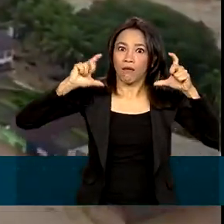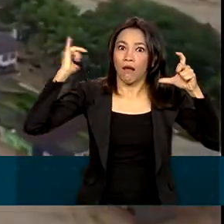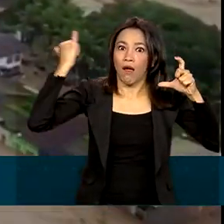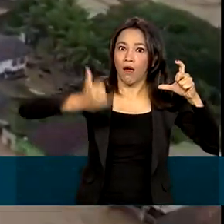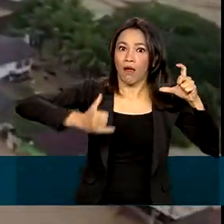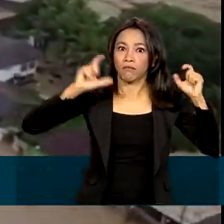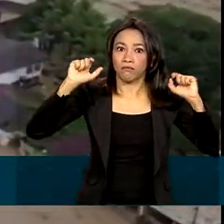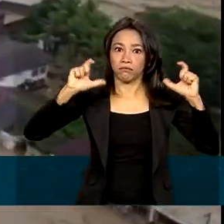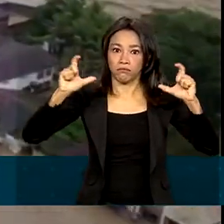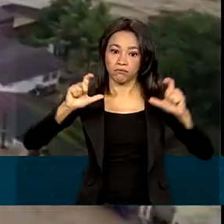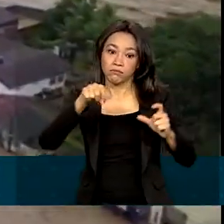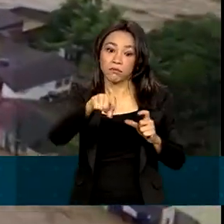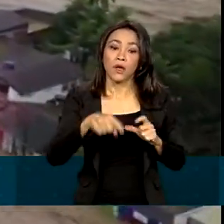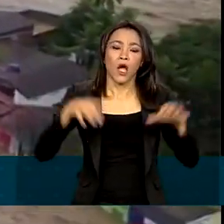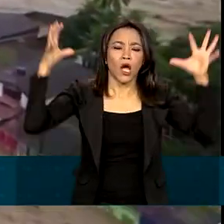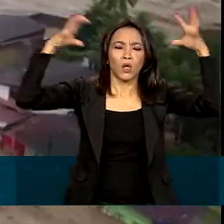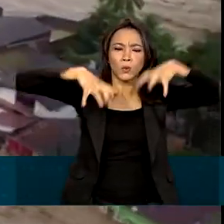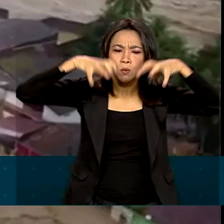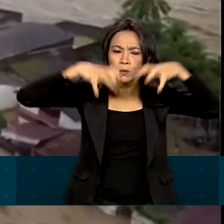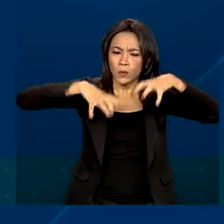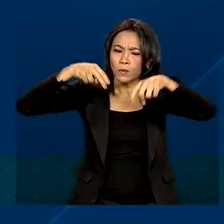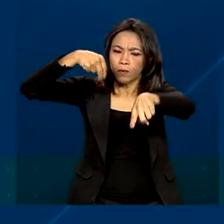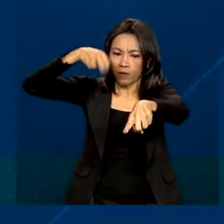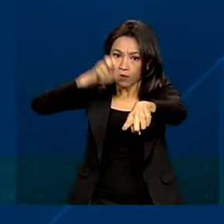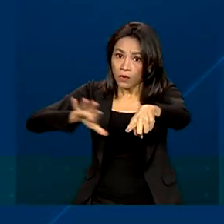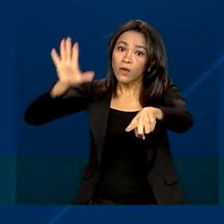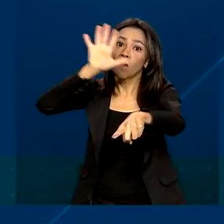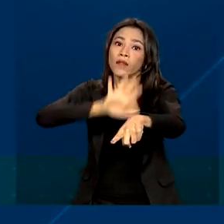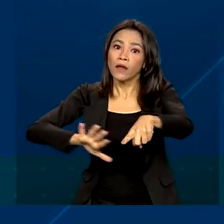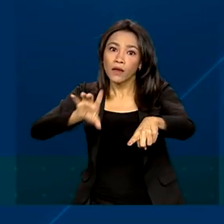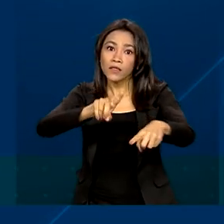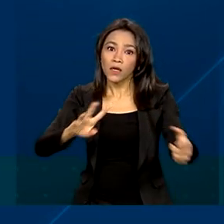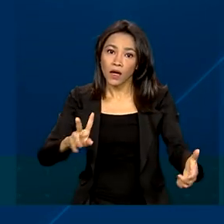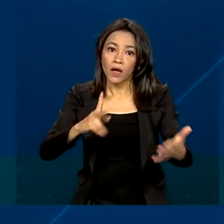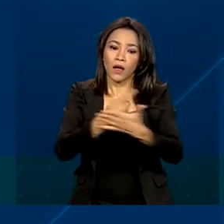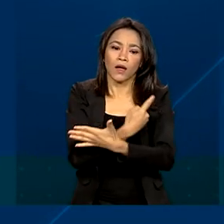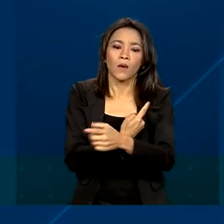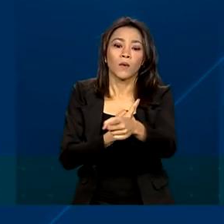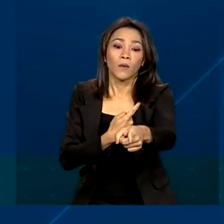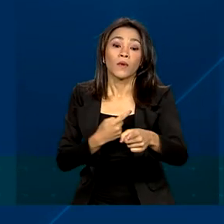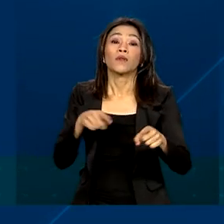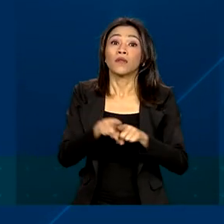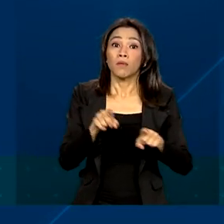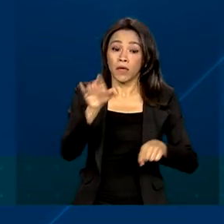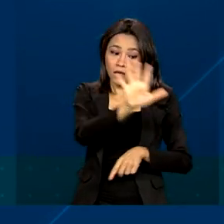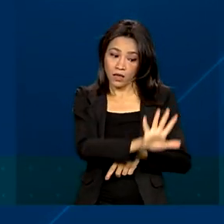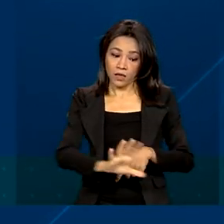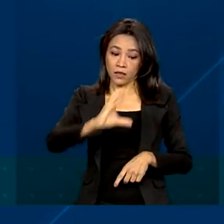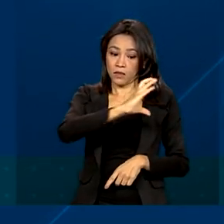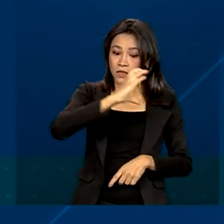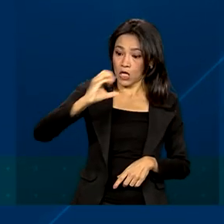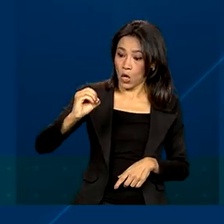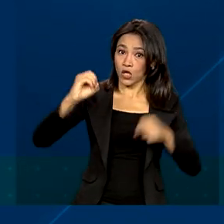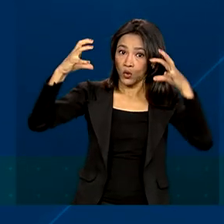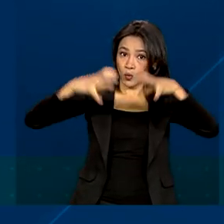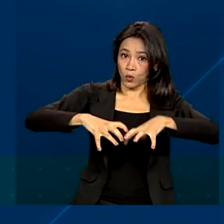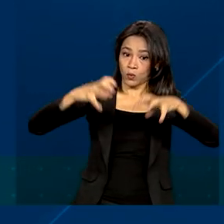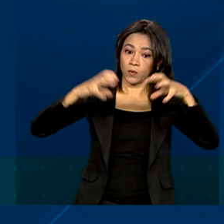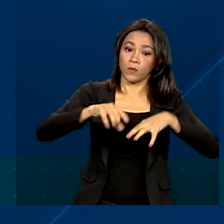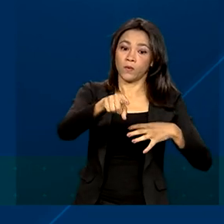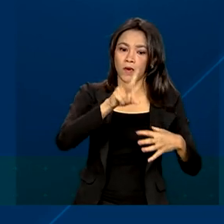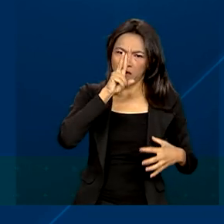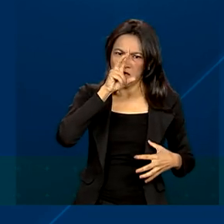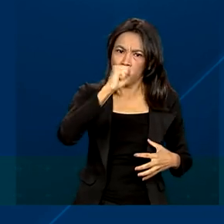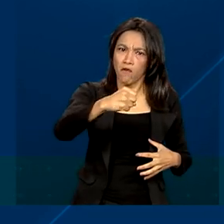As chuvas registradas no litoral do Nordeste atingiram também o Centro-Oeste. Por aqui, a força da